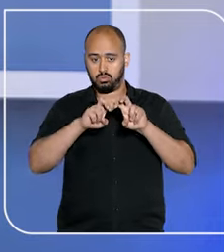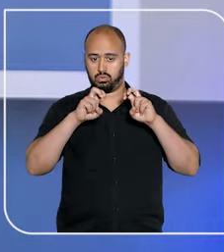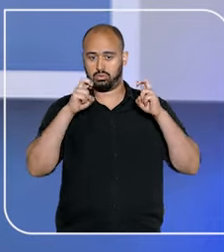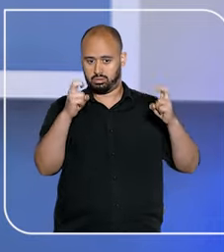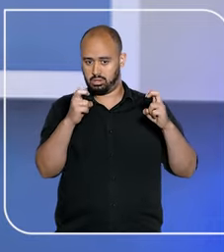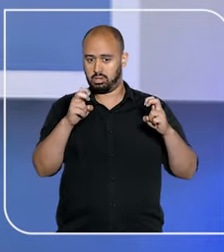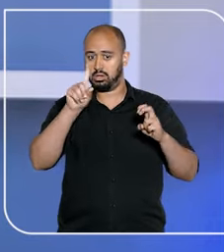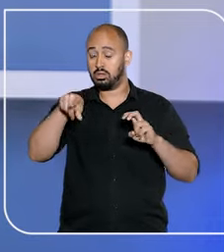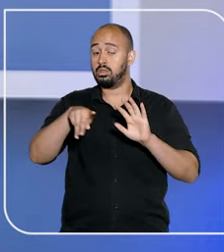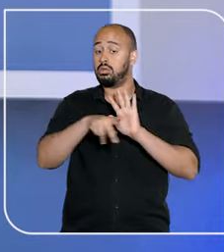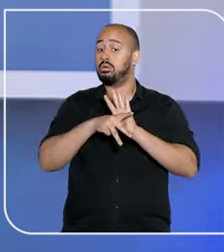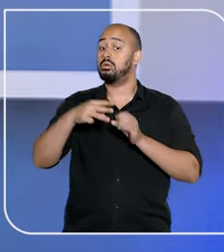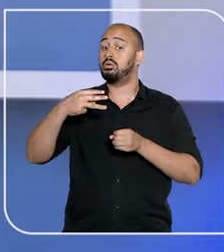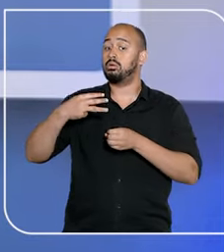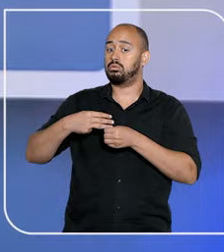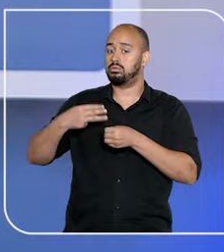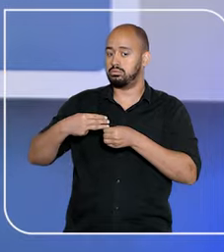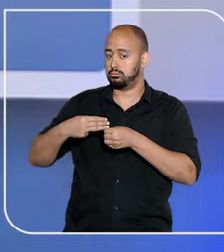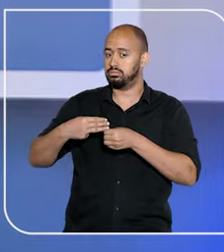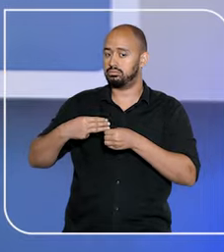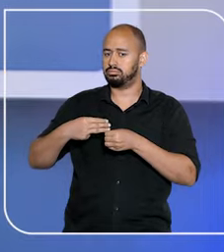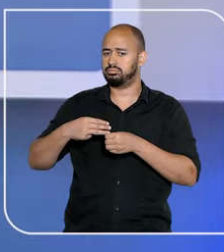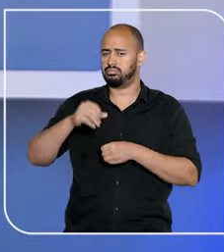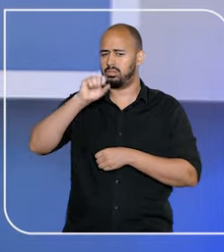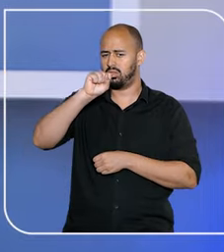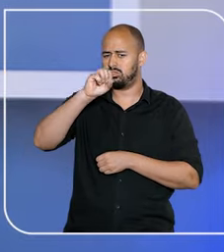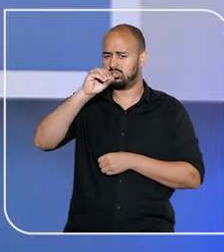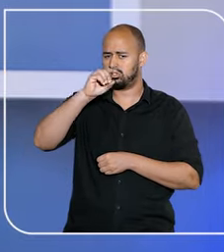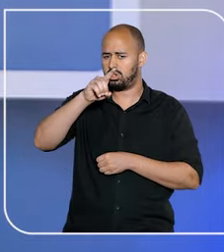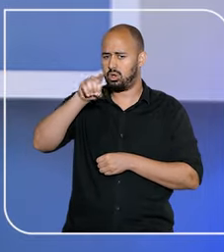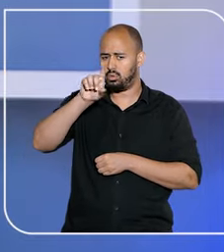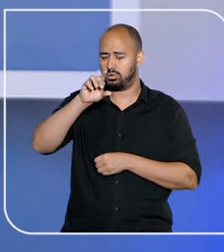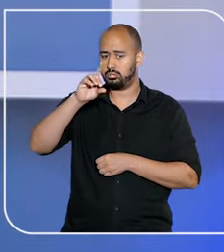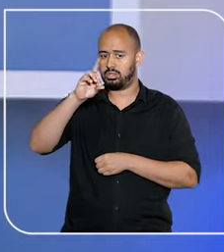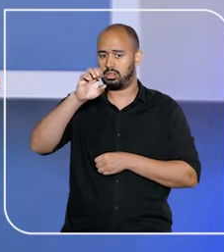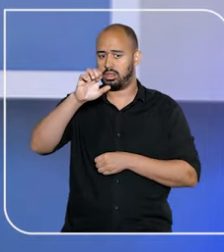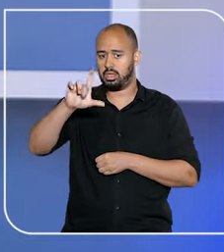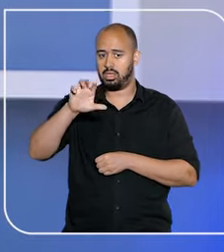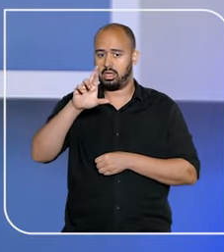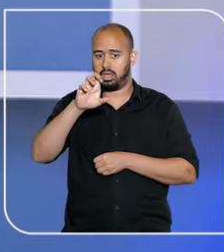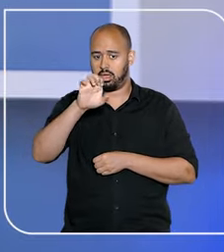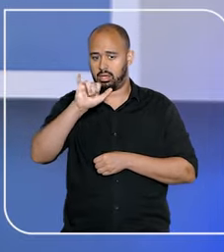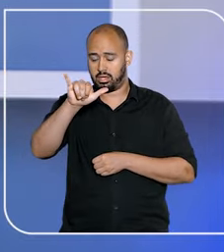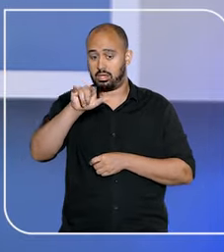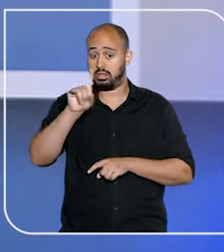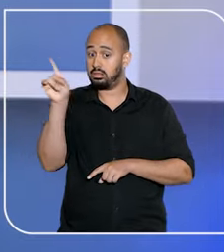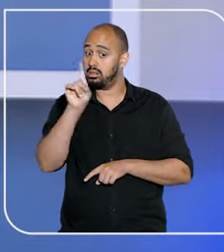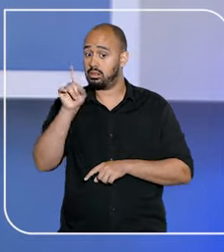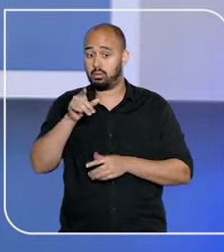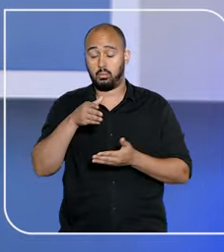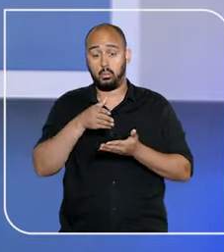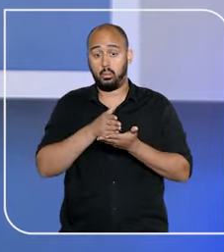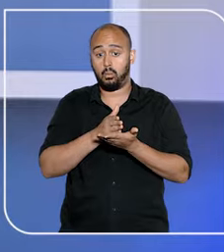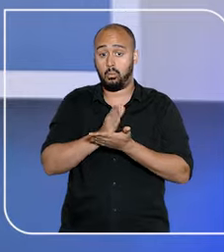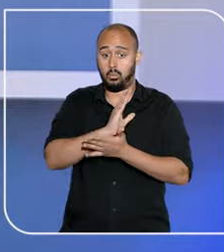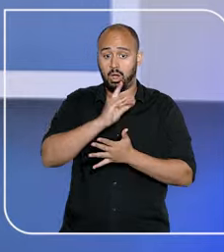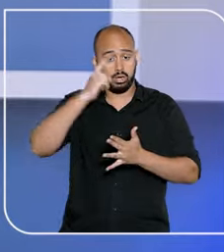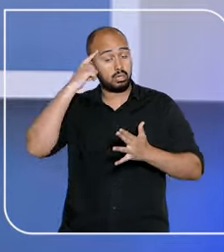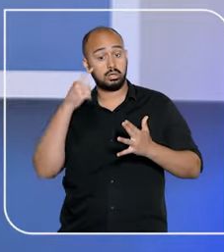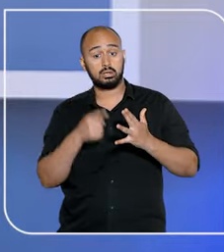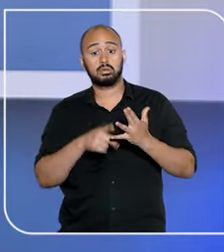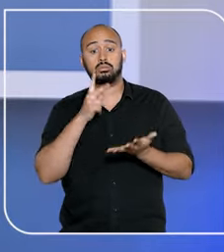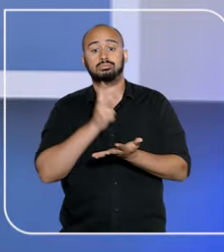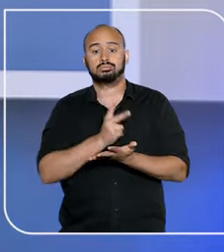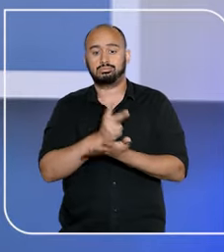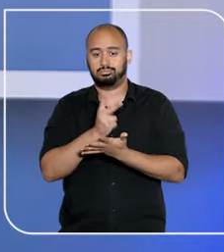turma determinando que o município de São João del Rey, a quase 200 quilômetros de Belo Horizonte, não poderá recorrer